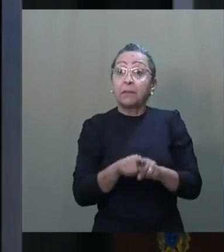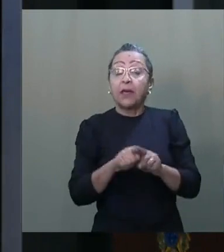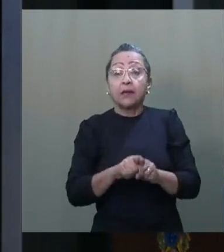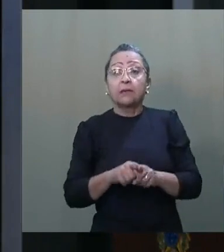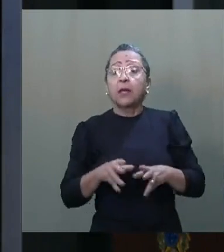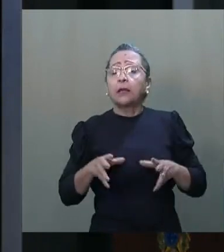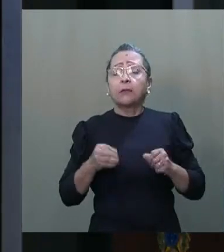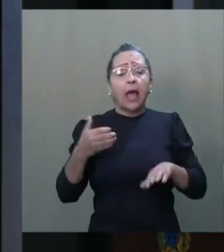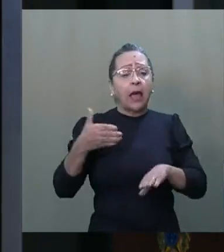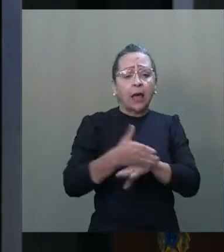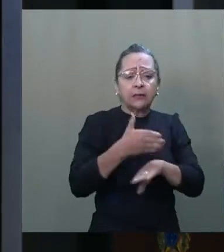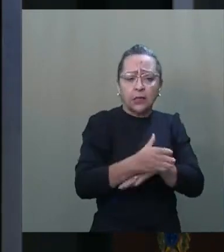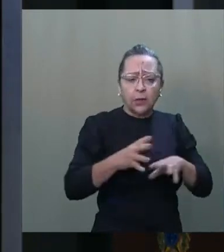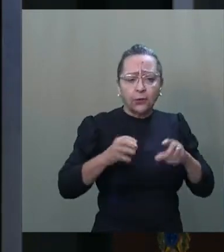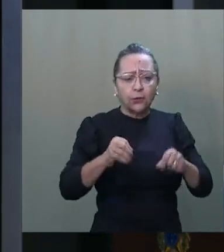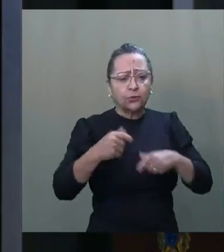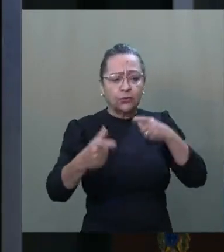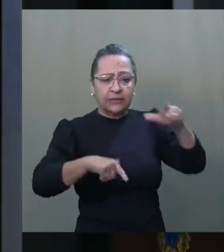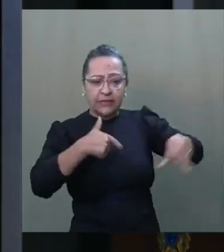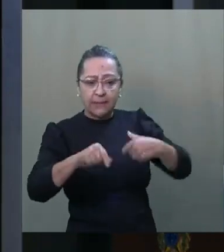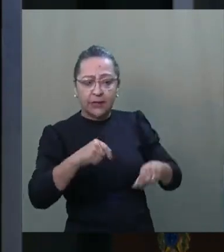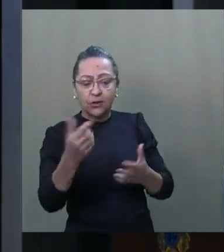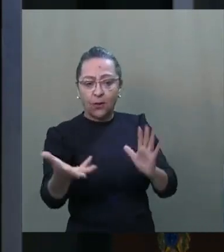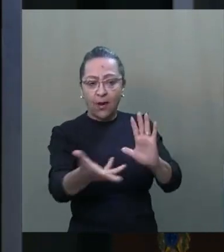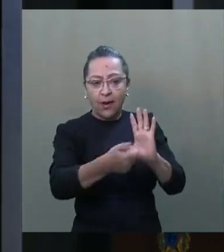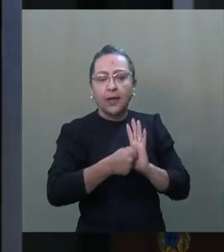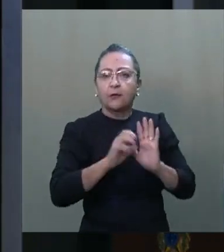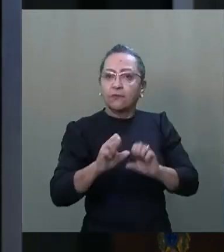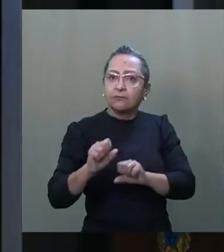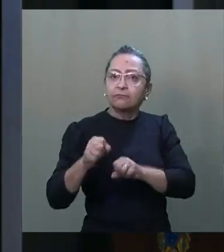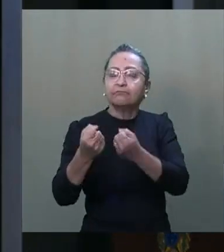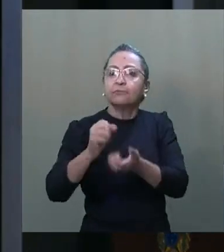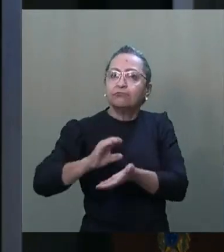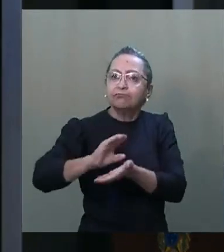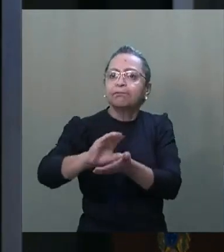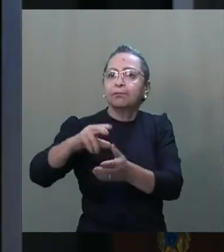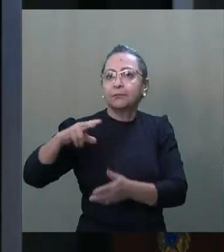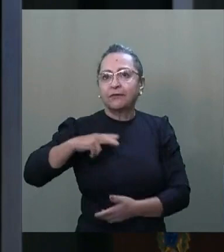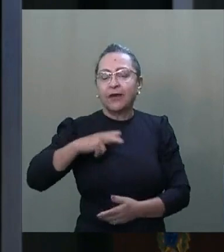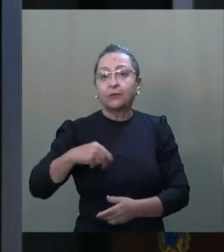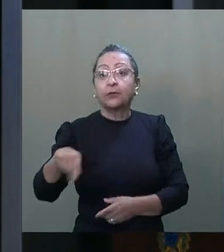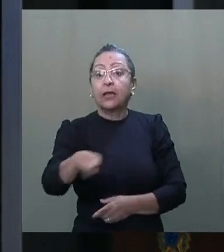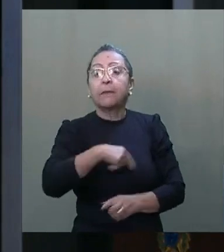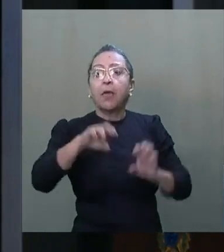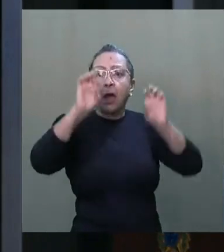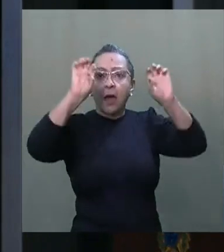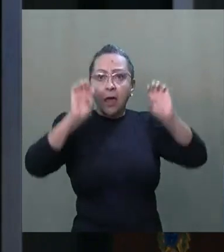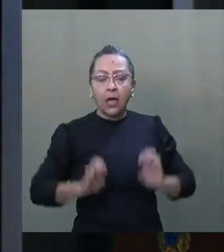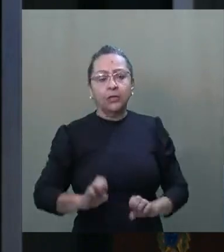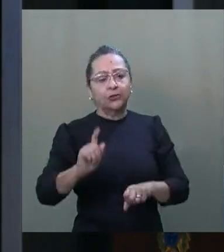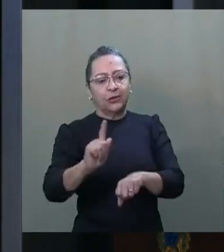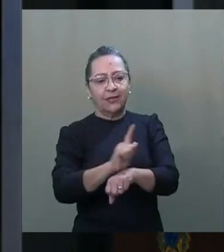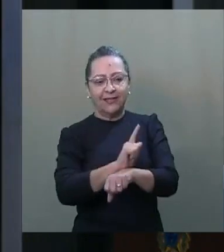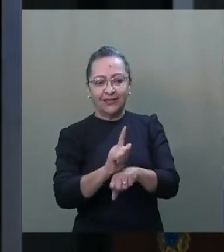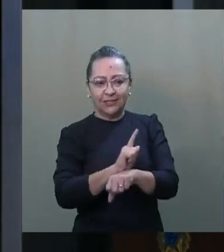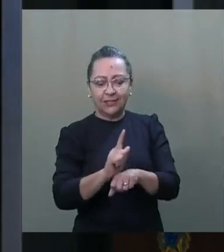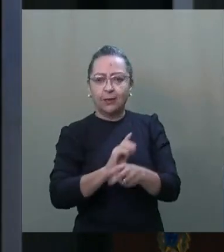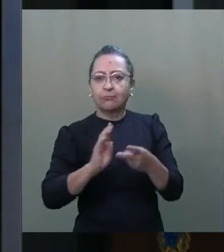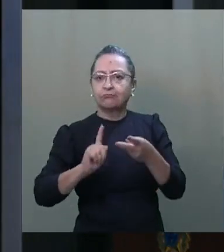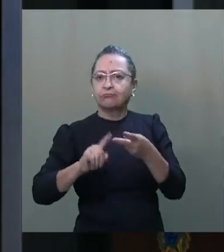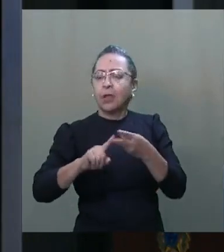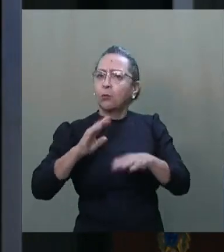serviços de qualidade, o fortalecimento do investimento privado, a ética na gestão, o